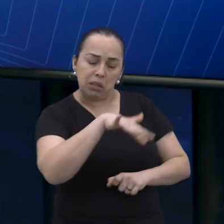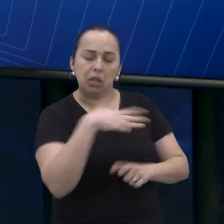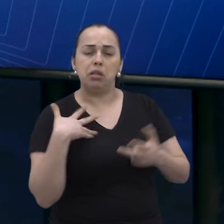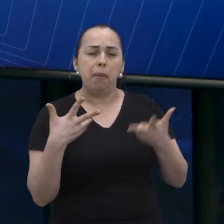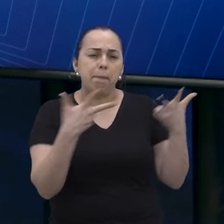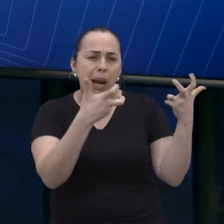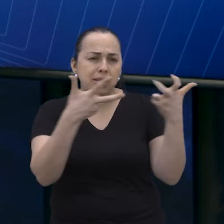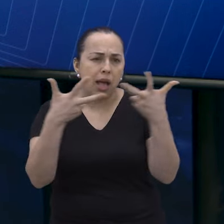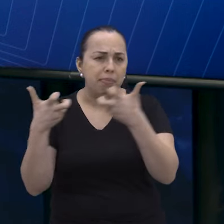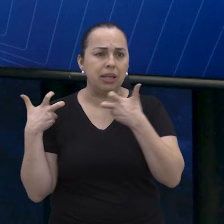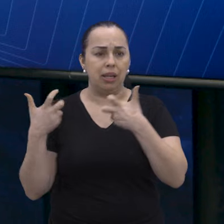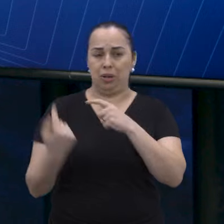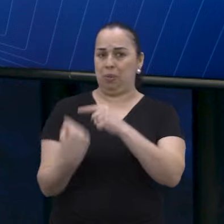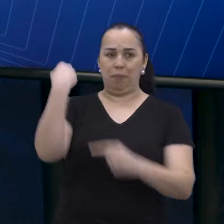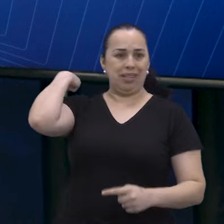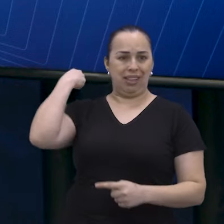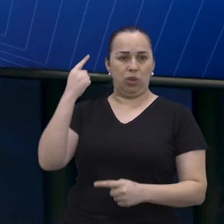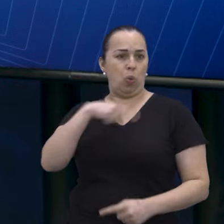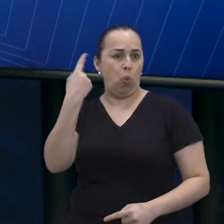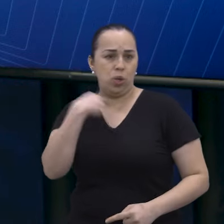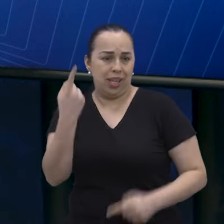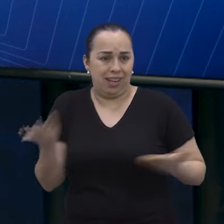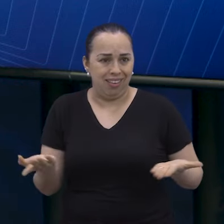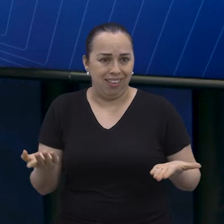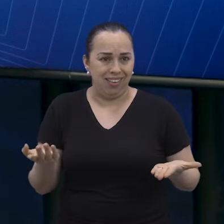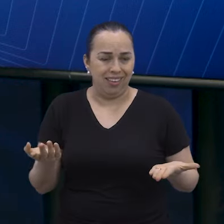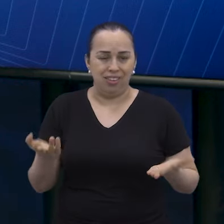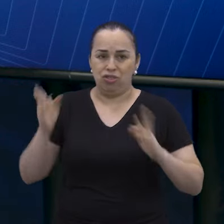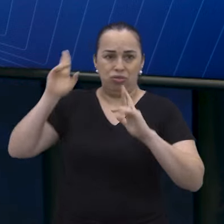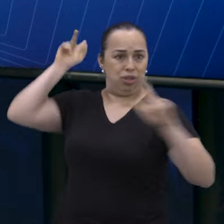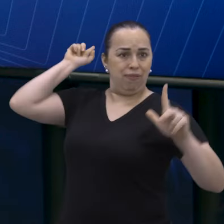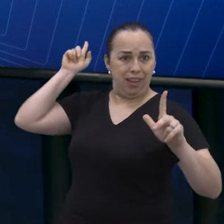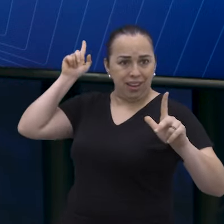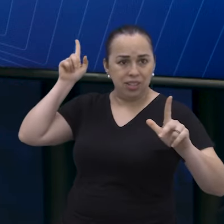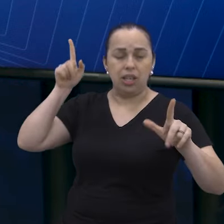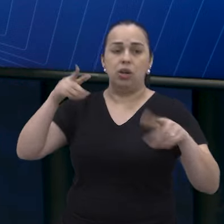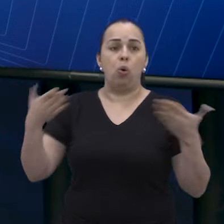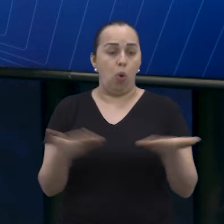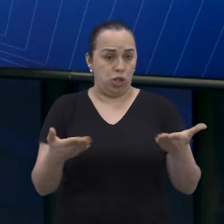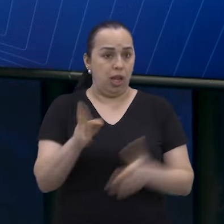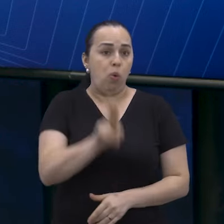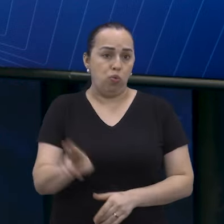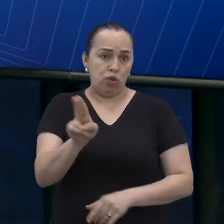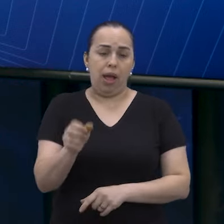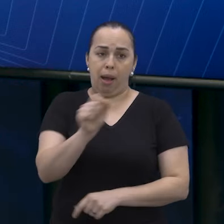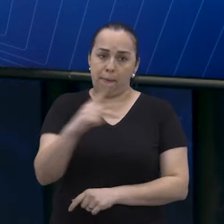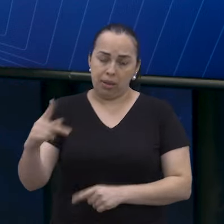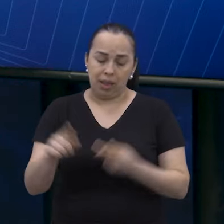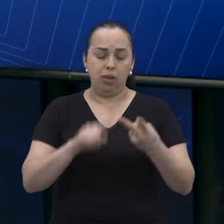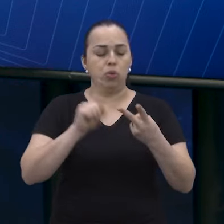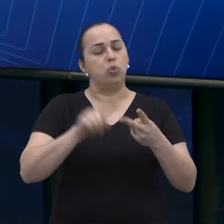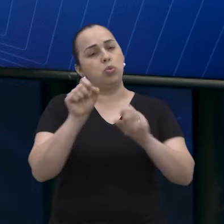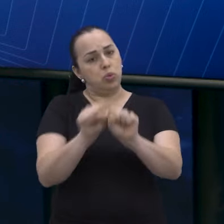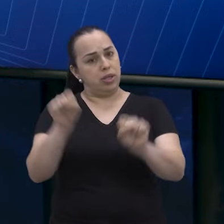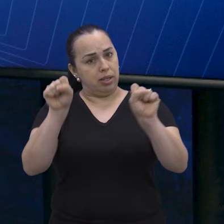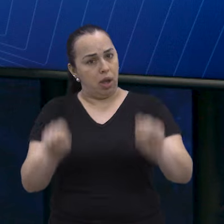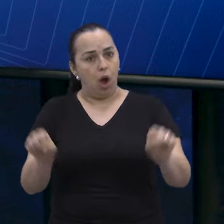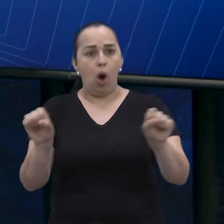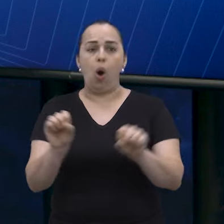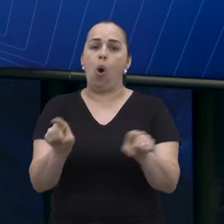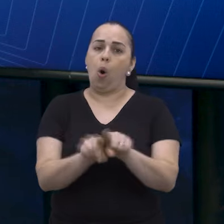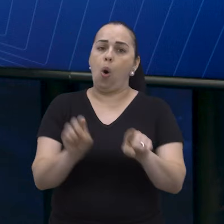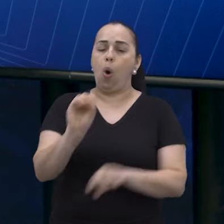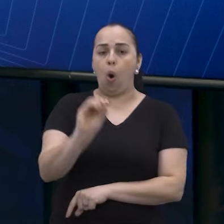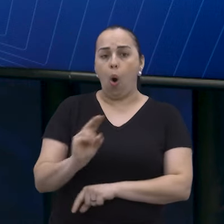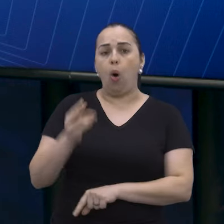consegue observar que você não conseguia fazer o que você fazia antigamente sem utilizar um aplicativo, sem utilizar um software, ou